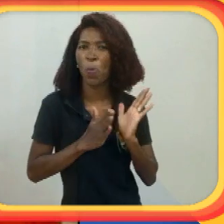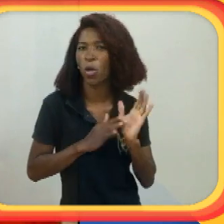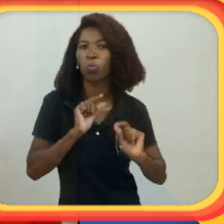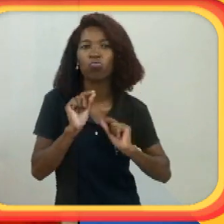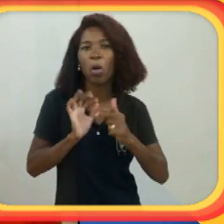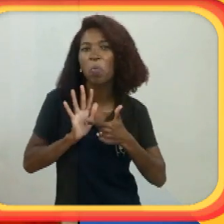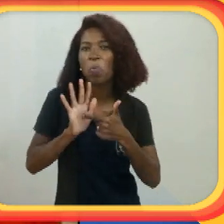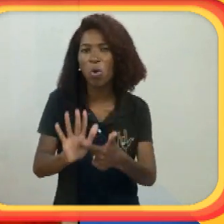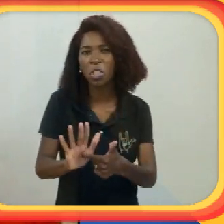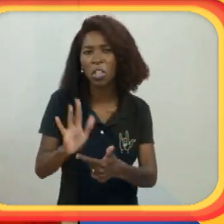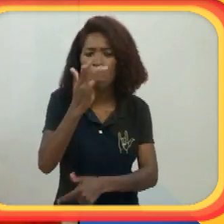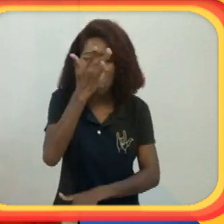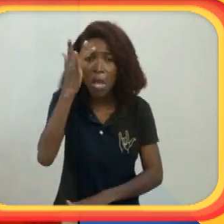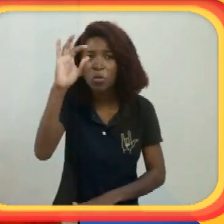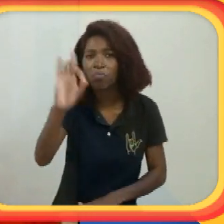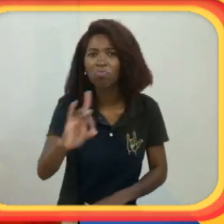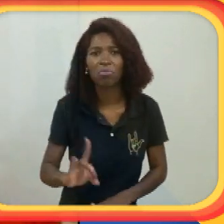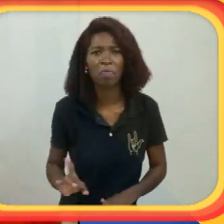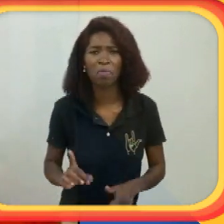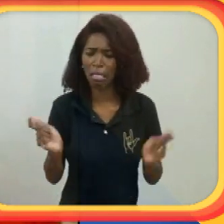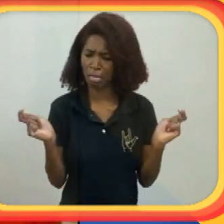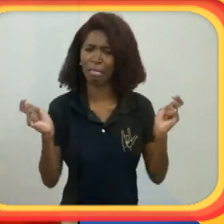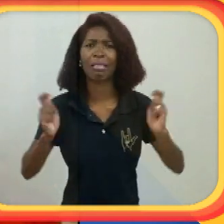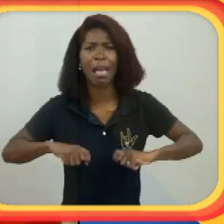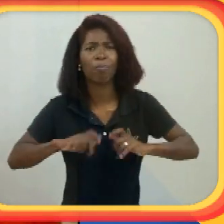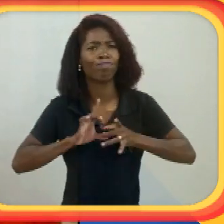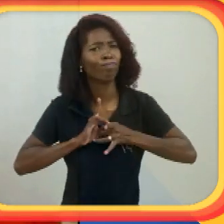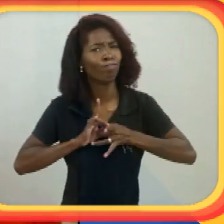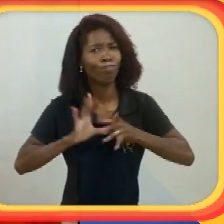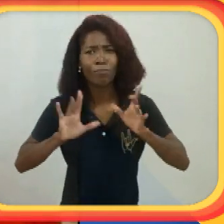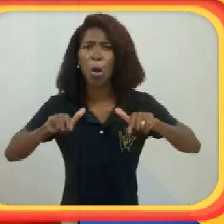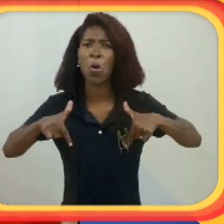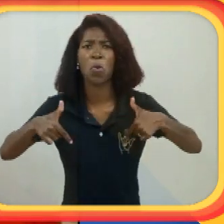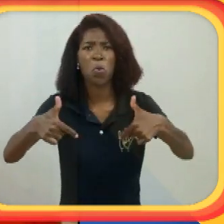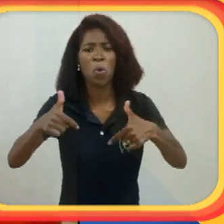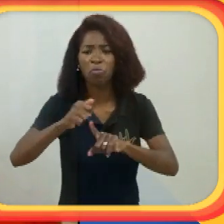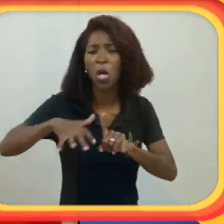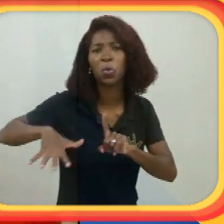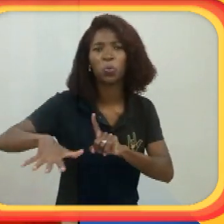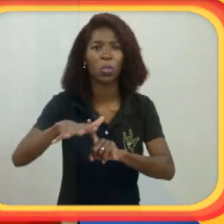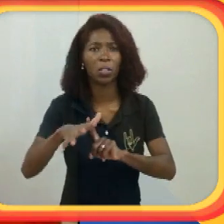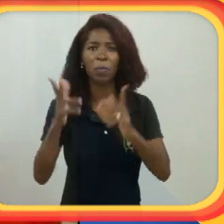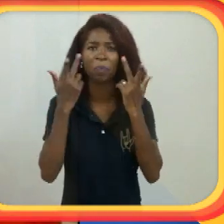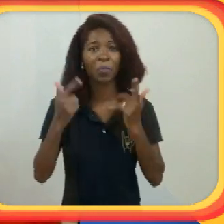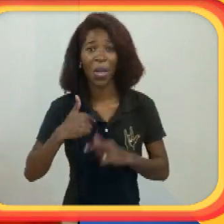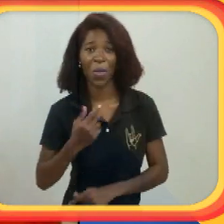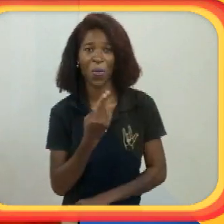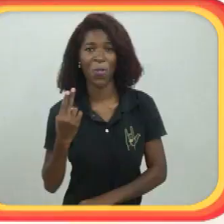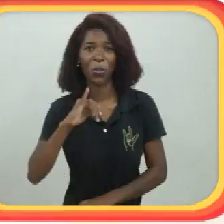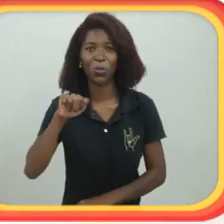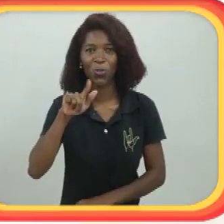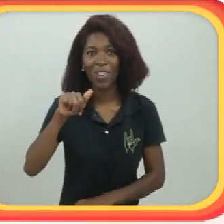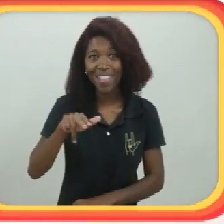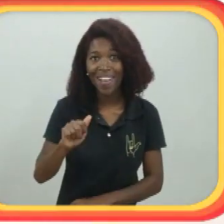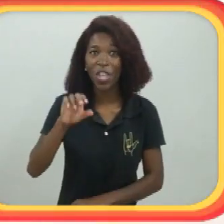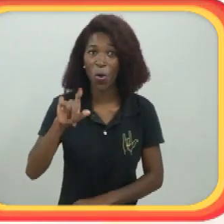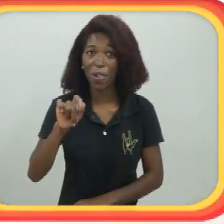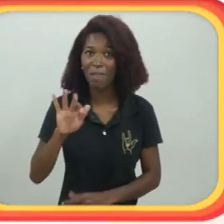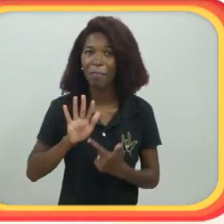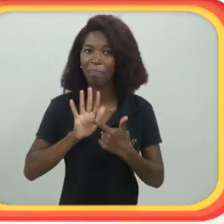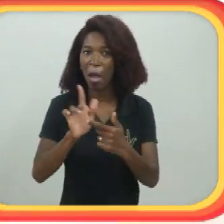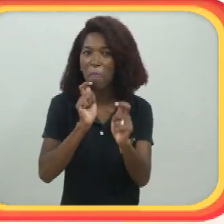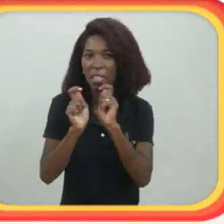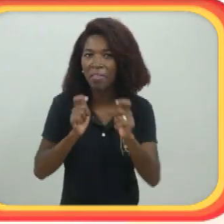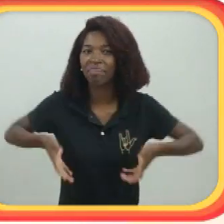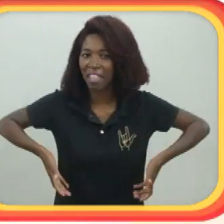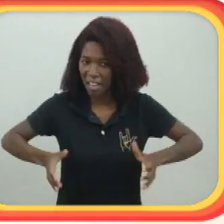proposta é mostrar que as pessoas com deficiência são plenamente capazes de serem atuantes e produtivas na sociedade. Eu sou Juliana Oliveira,